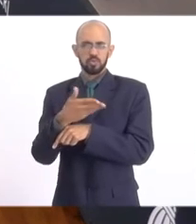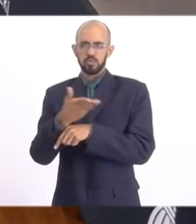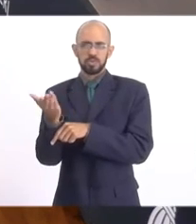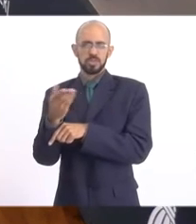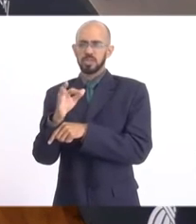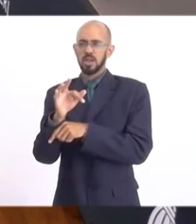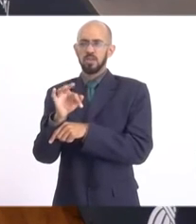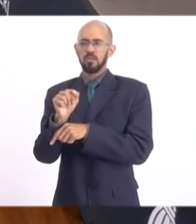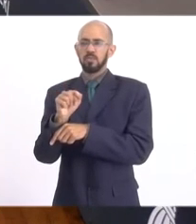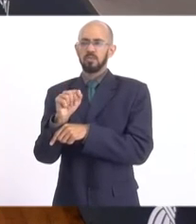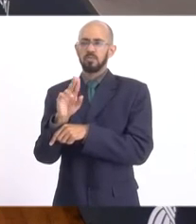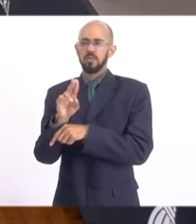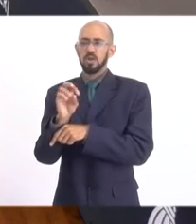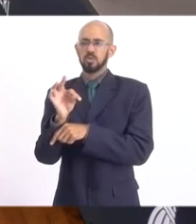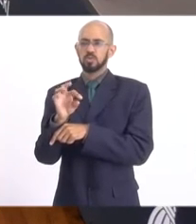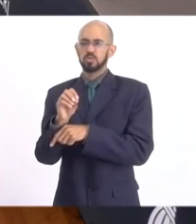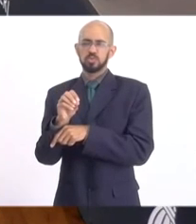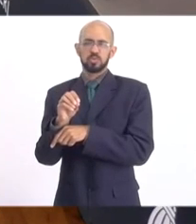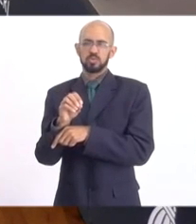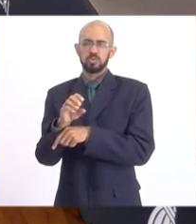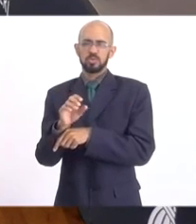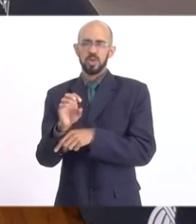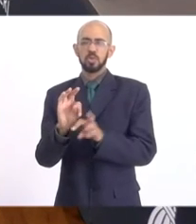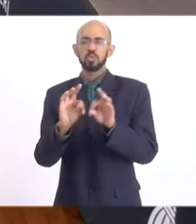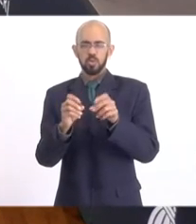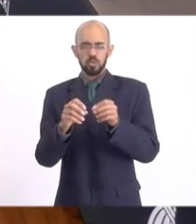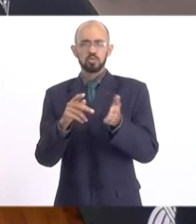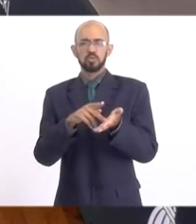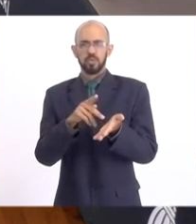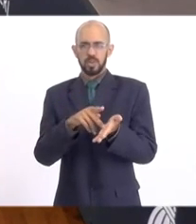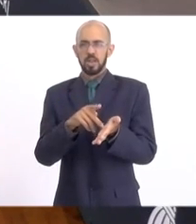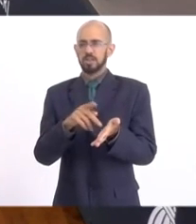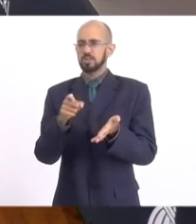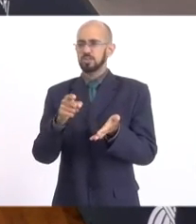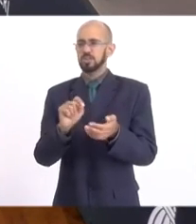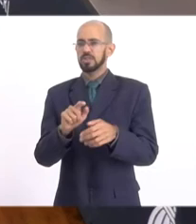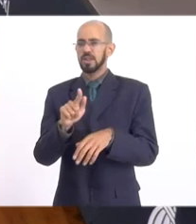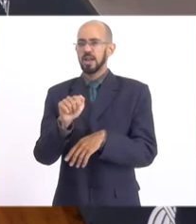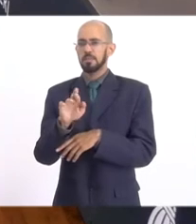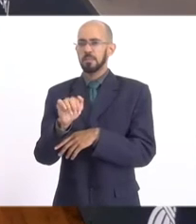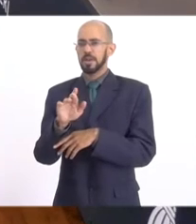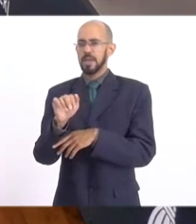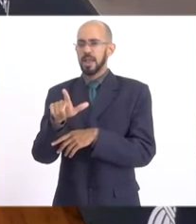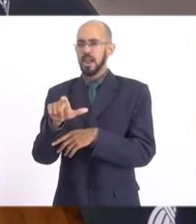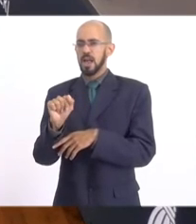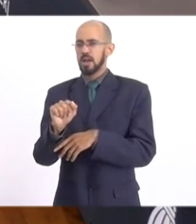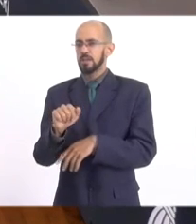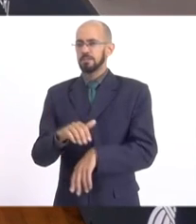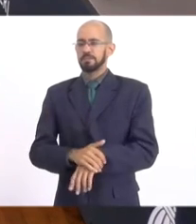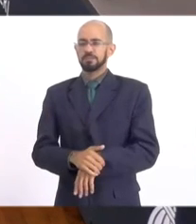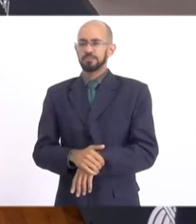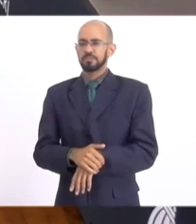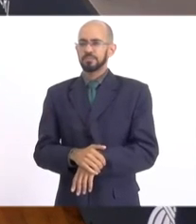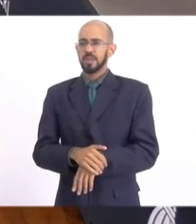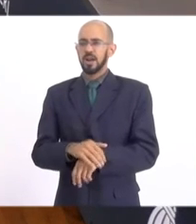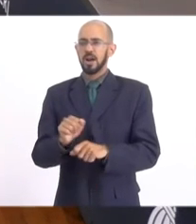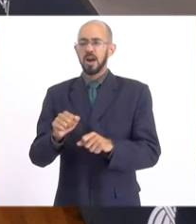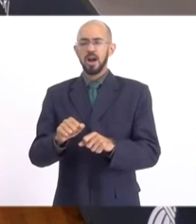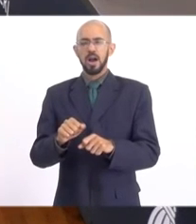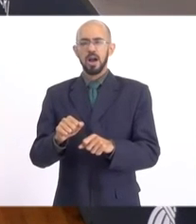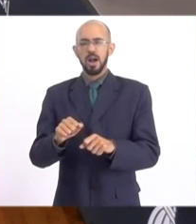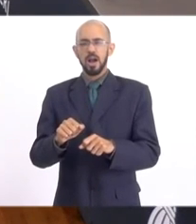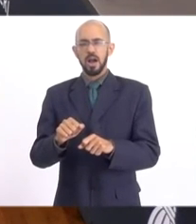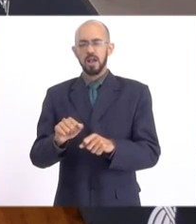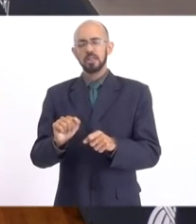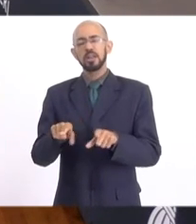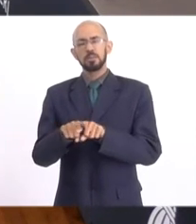Falso, todos, todos vocês. A gente, às vezes, se peca no Gabriela, enfim. O pessoal da TV, que sempre